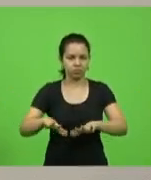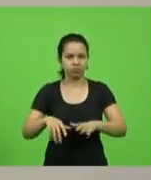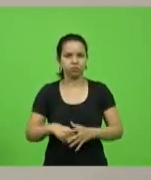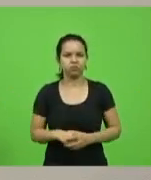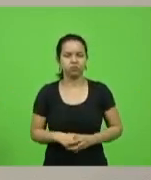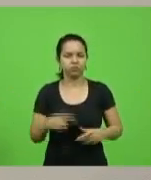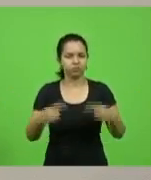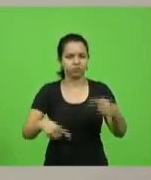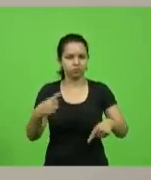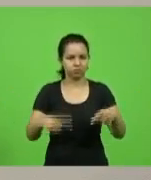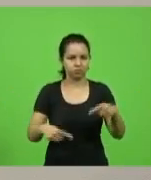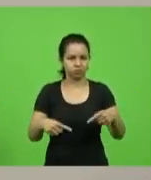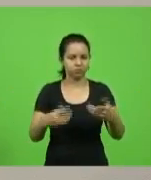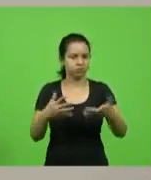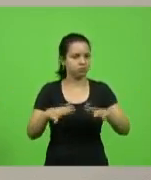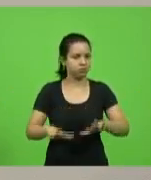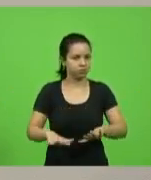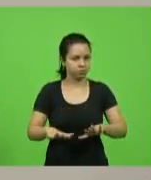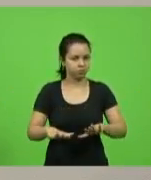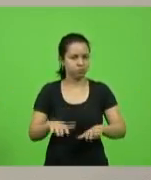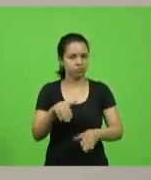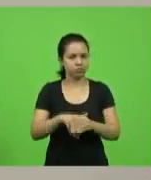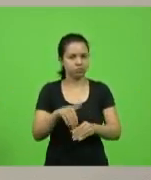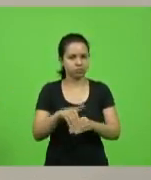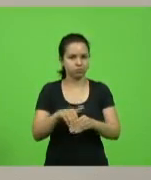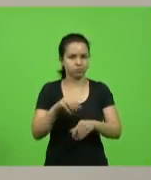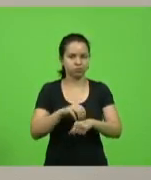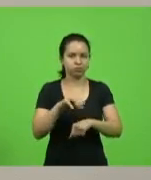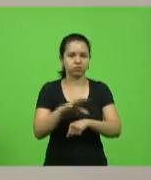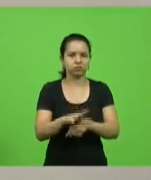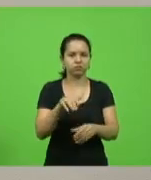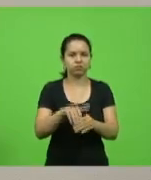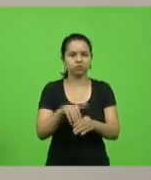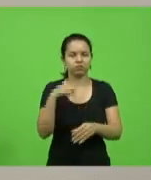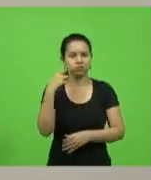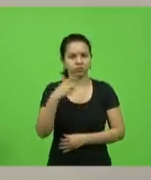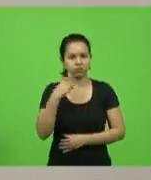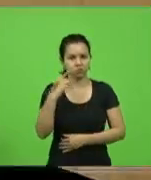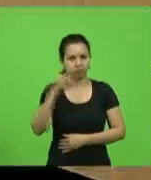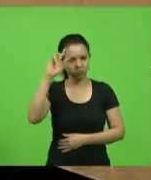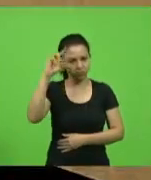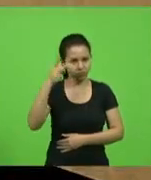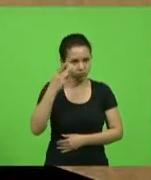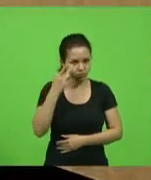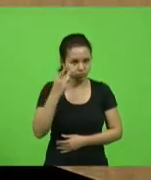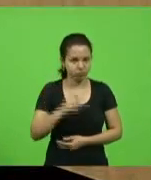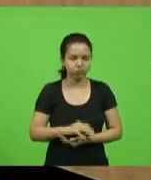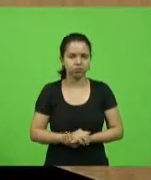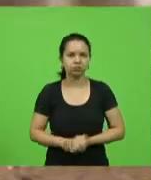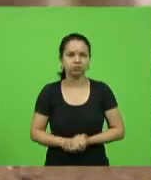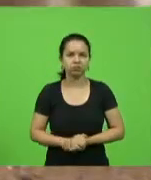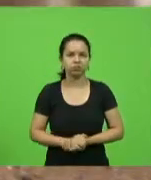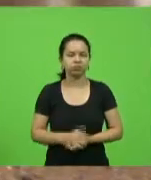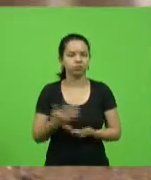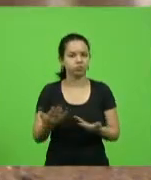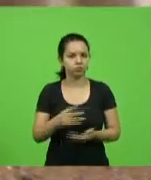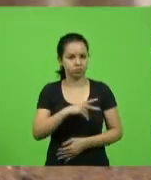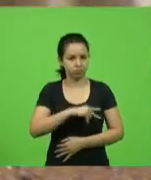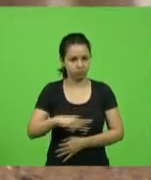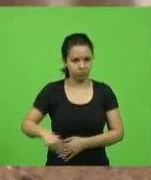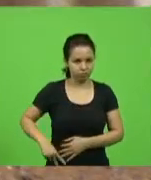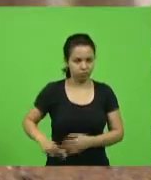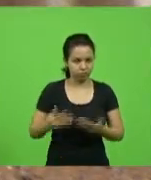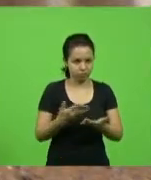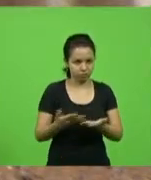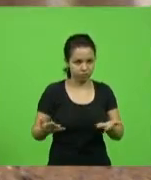não havendo quem queira discutir, em votação para encaminhamento de votação, o autor do deputado Milton Obos. Senhor presidente, senhores deputados, senhoras